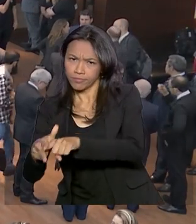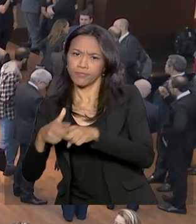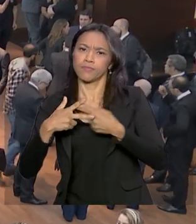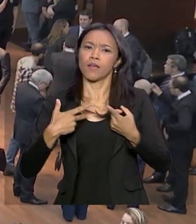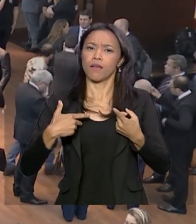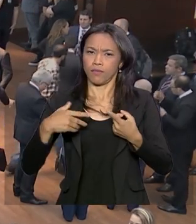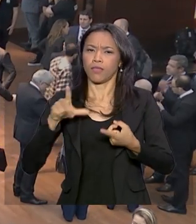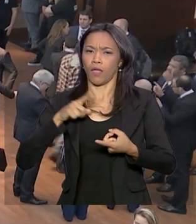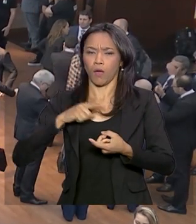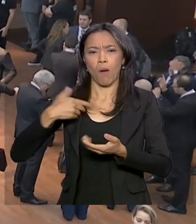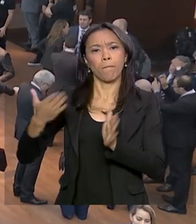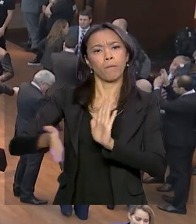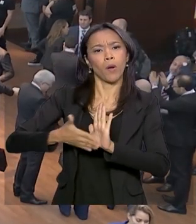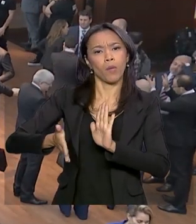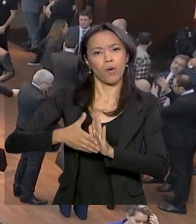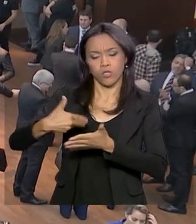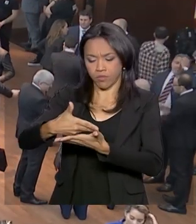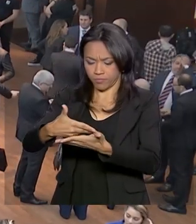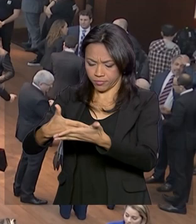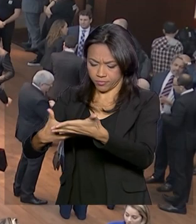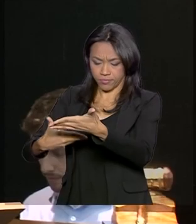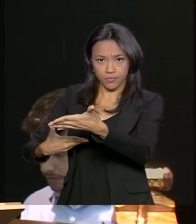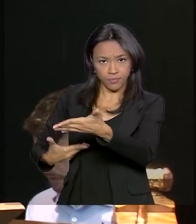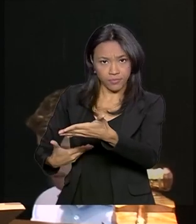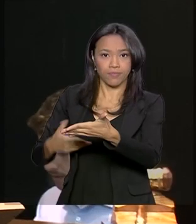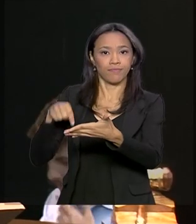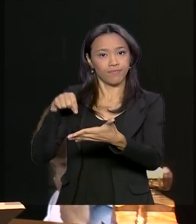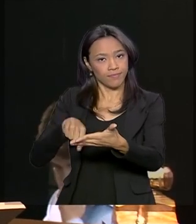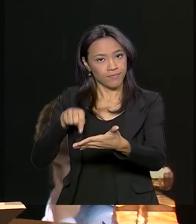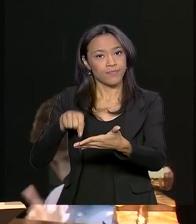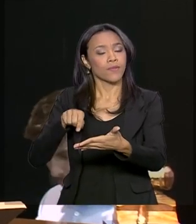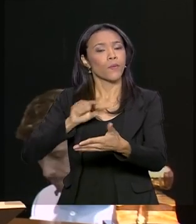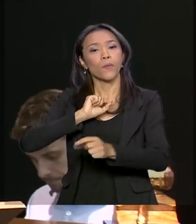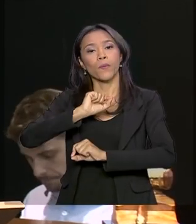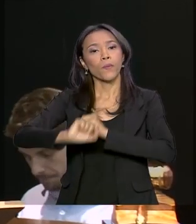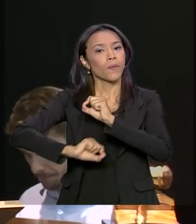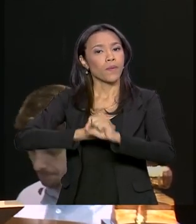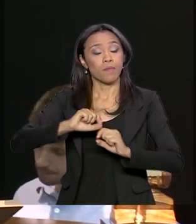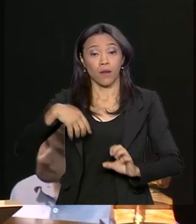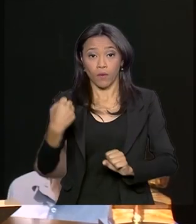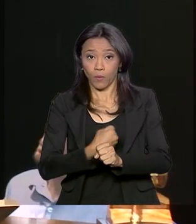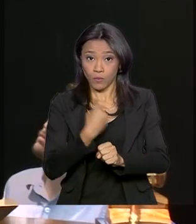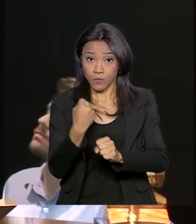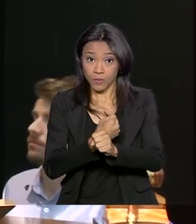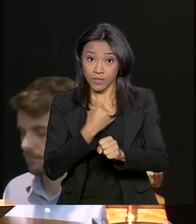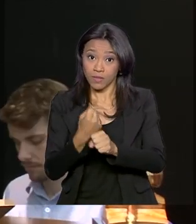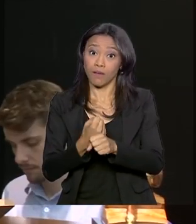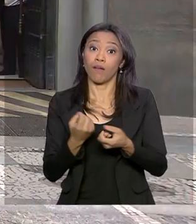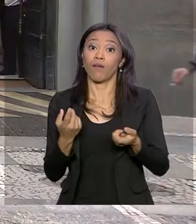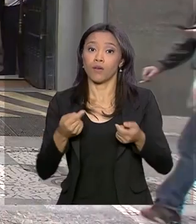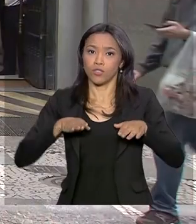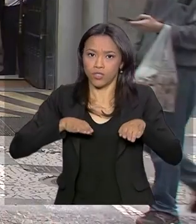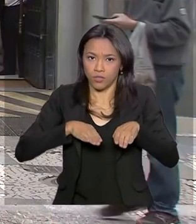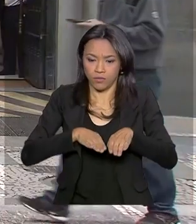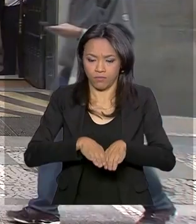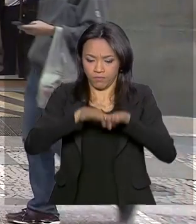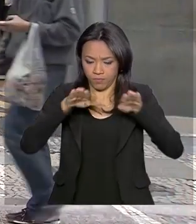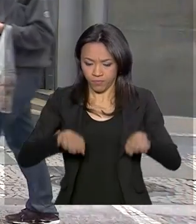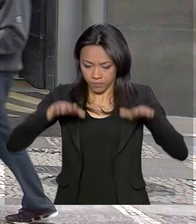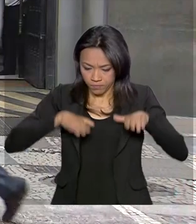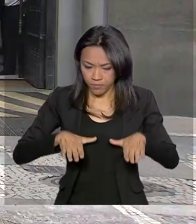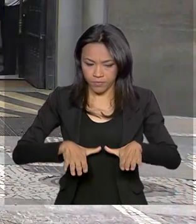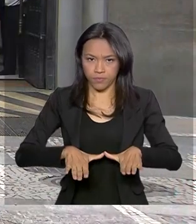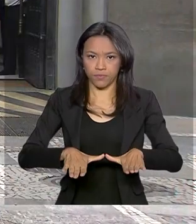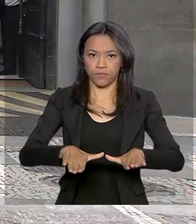apresentados pela Agência Nacional de Transportes Terrestres, para a construção de acostamentos, duplicação de pistas,